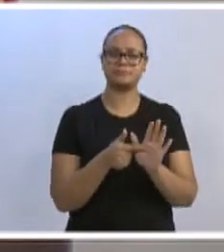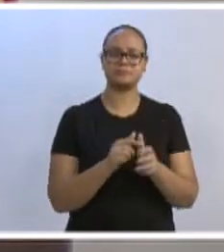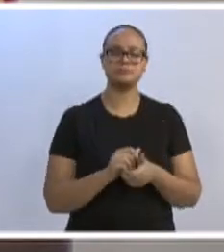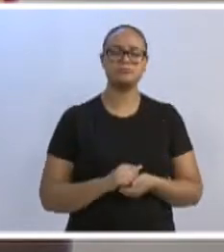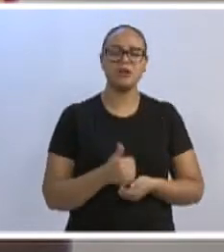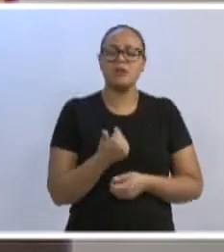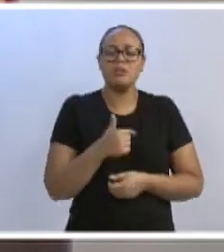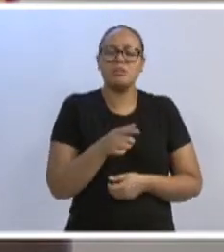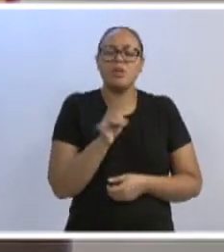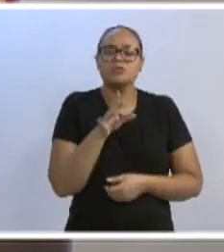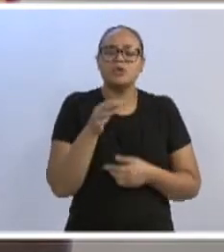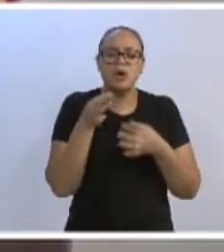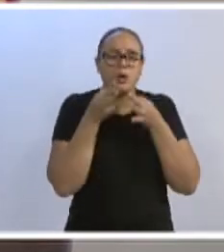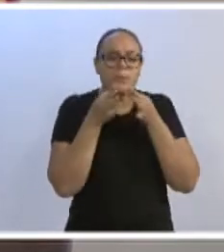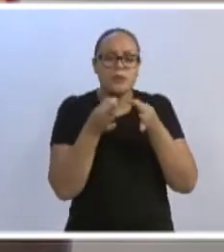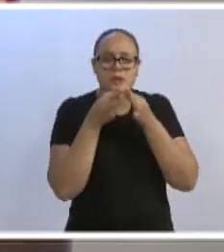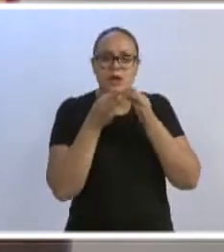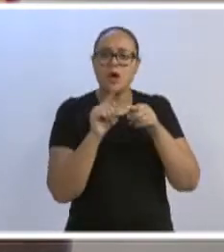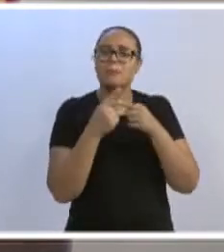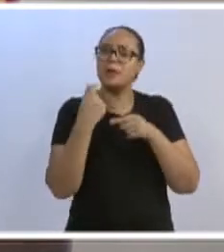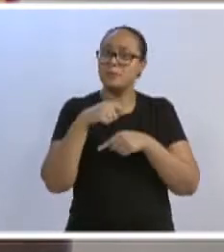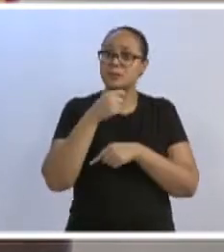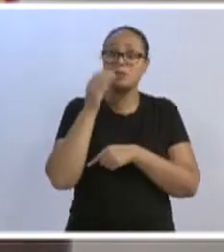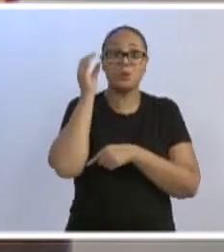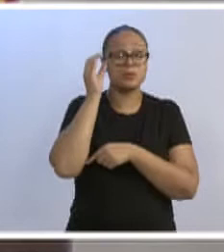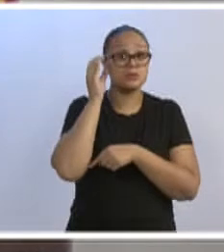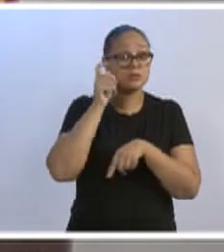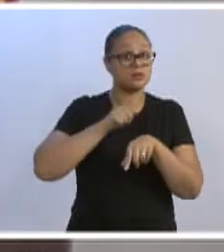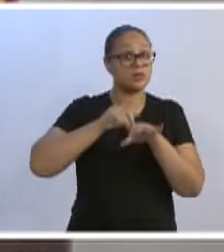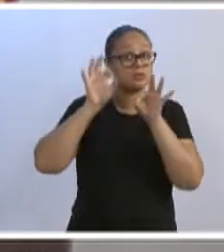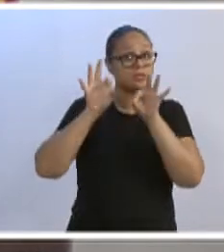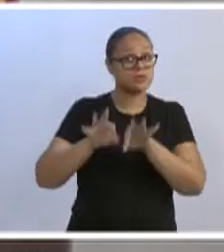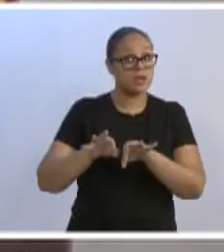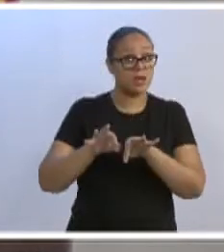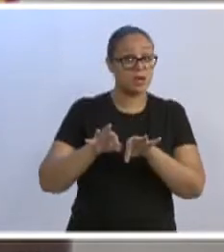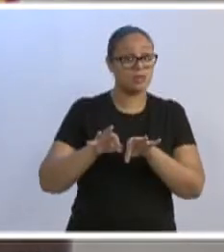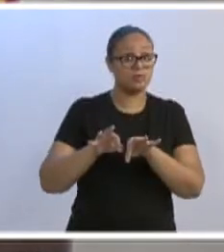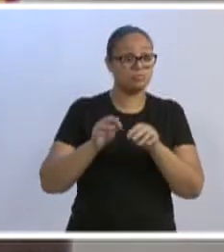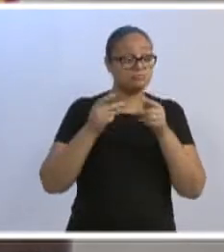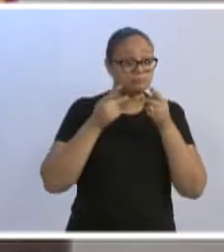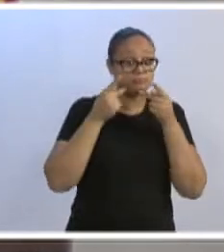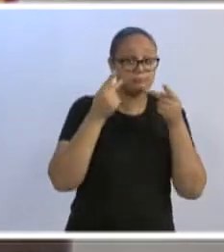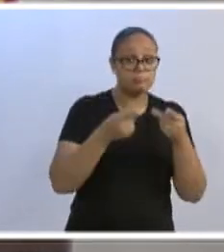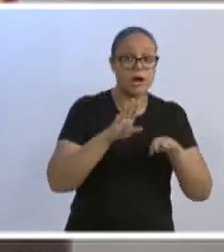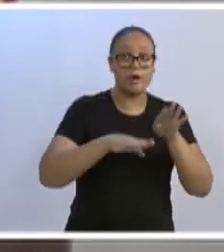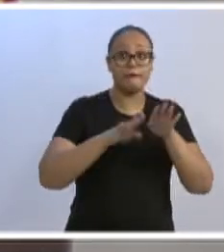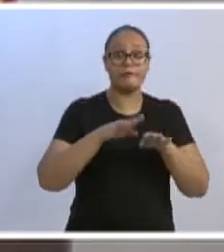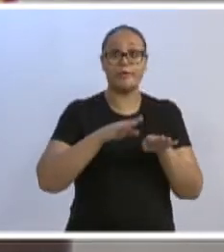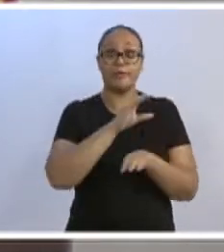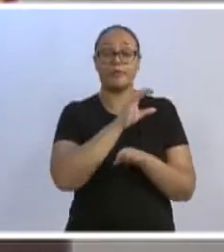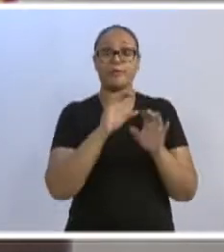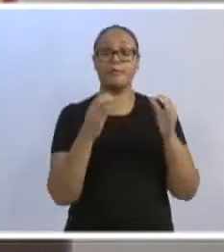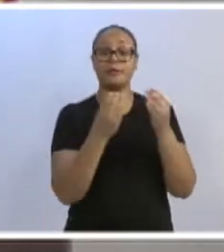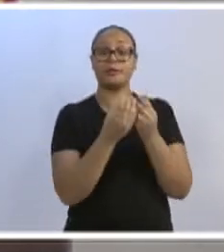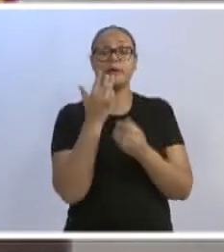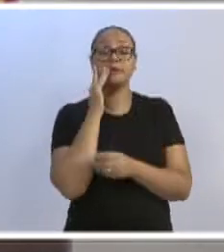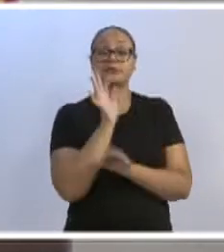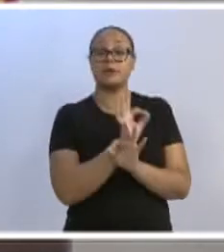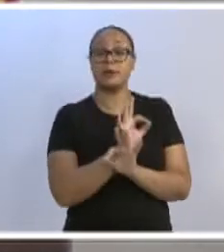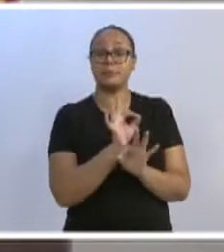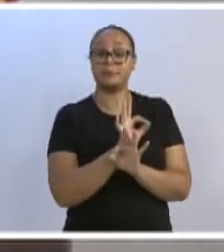críticas, nós também temos que saber o momento certo de estar elogiando, e muitas vezes a comunidade não fica nem sabendo desses